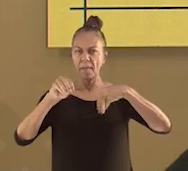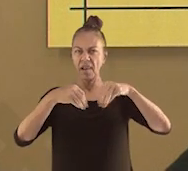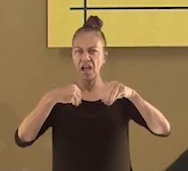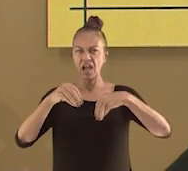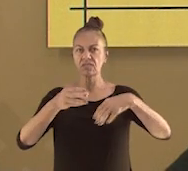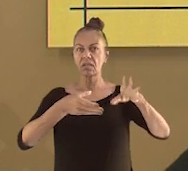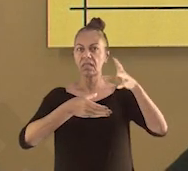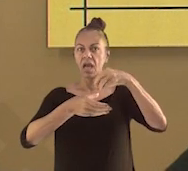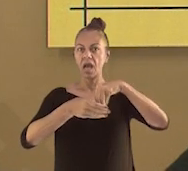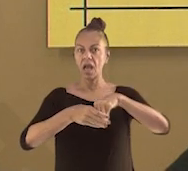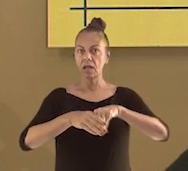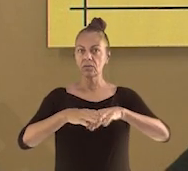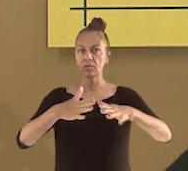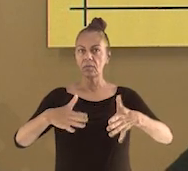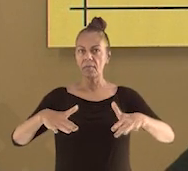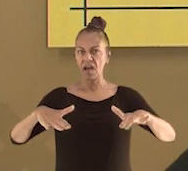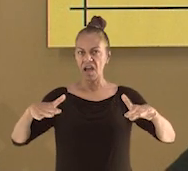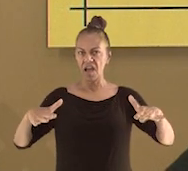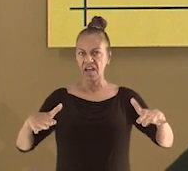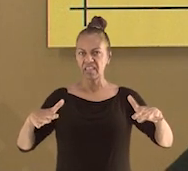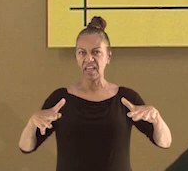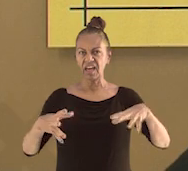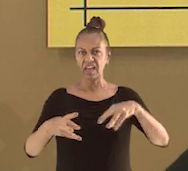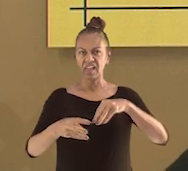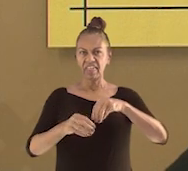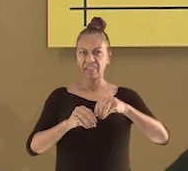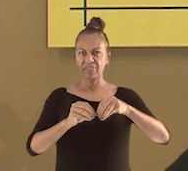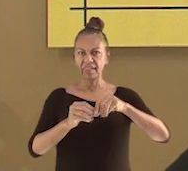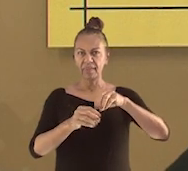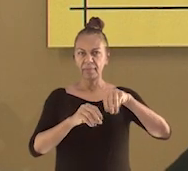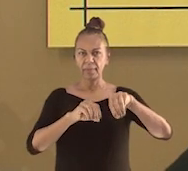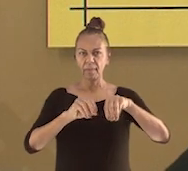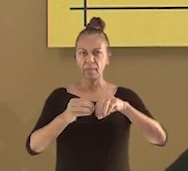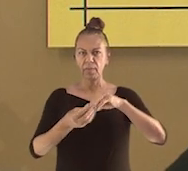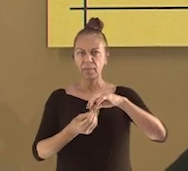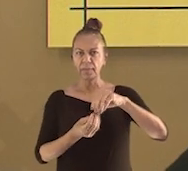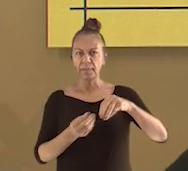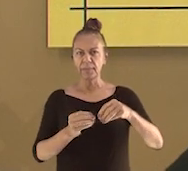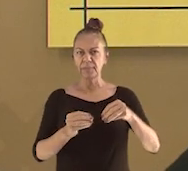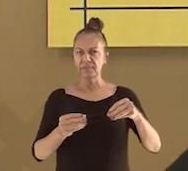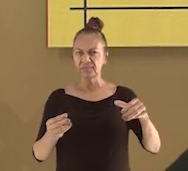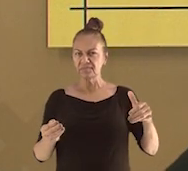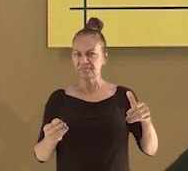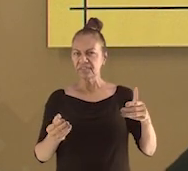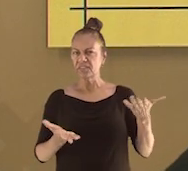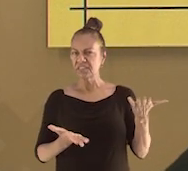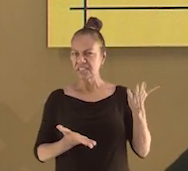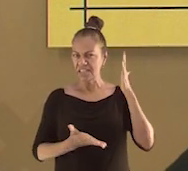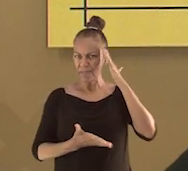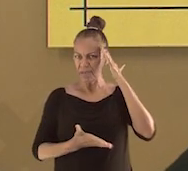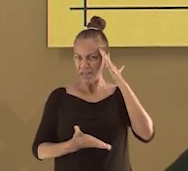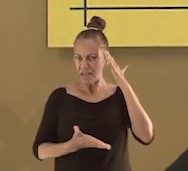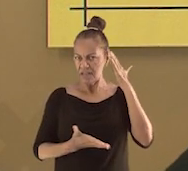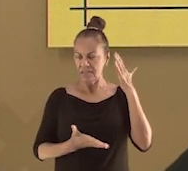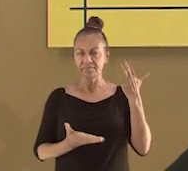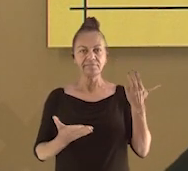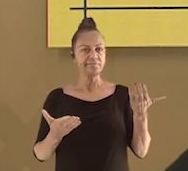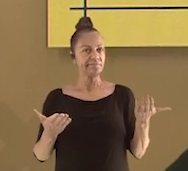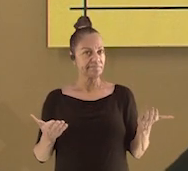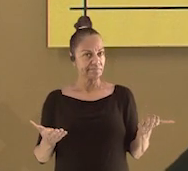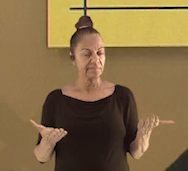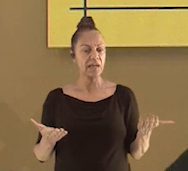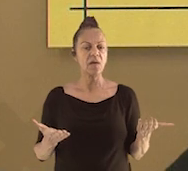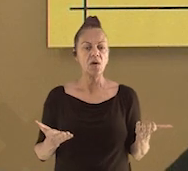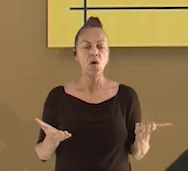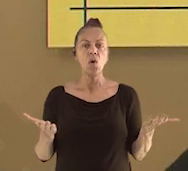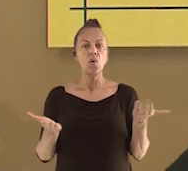está no mar está se despedaçando? Pois é, vamos entender isso e muito mais na aula de hoje. Antes de